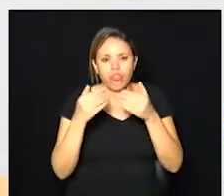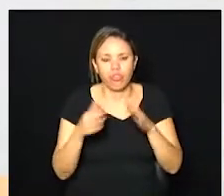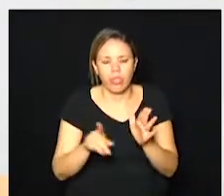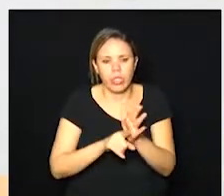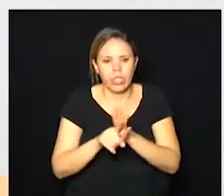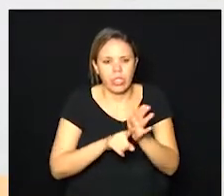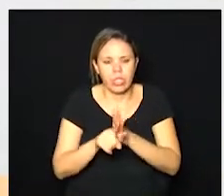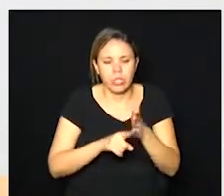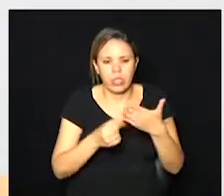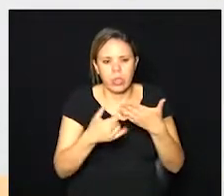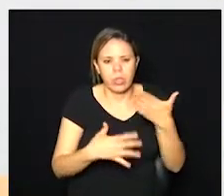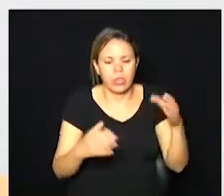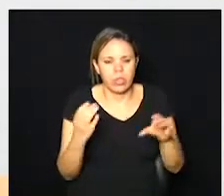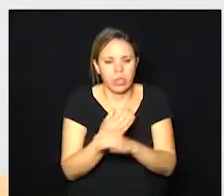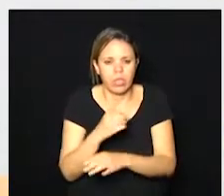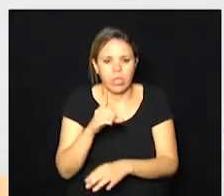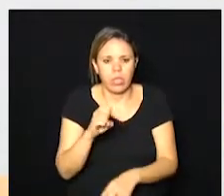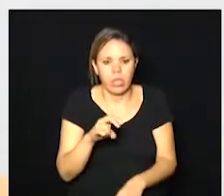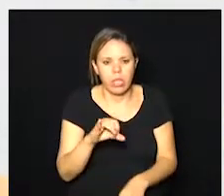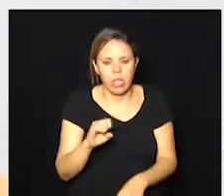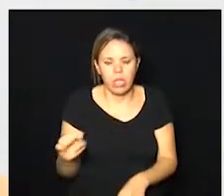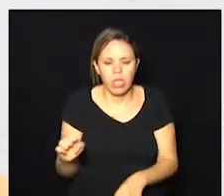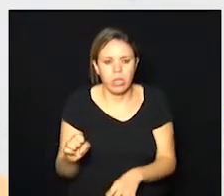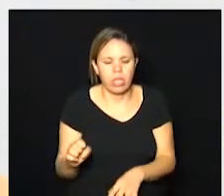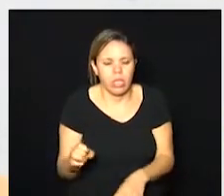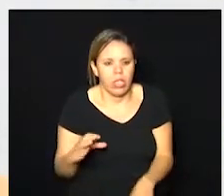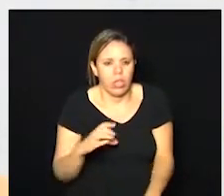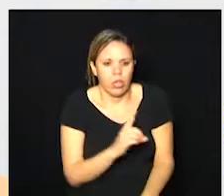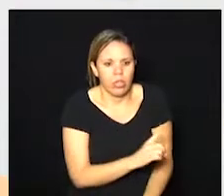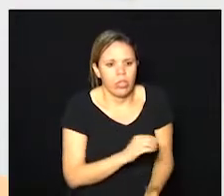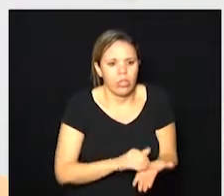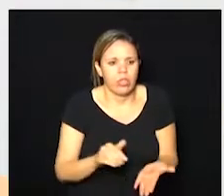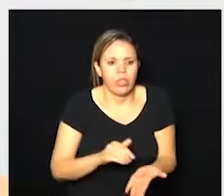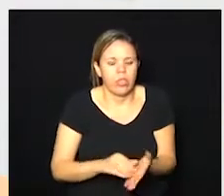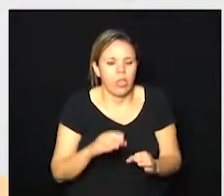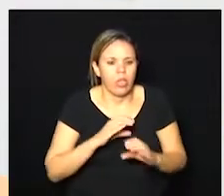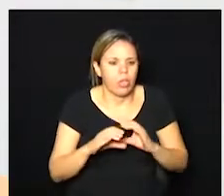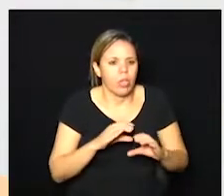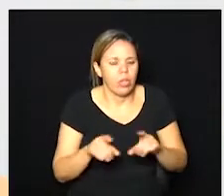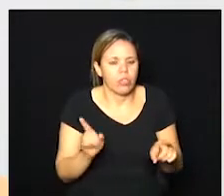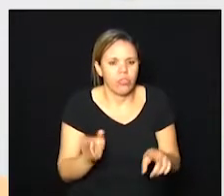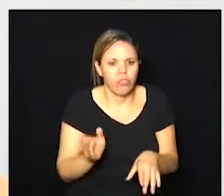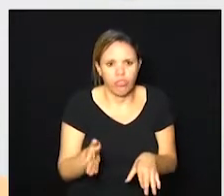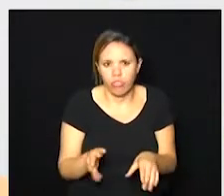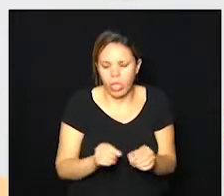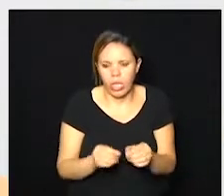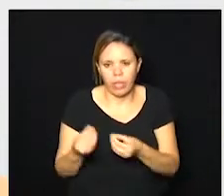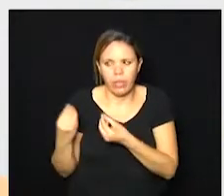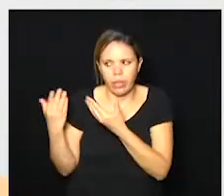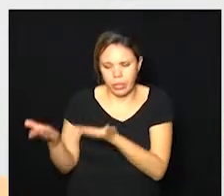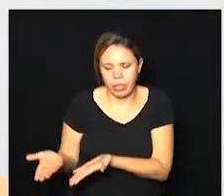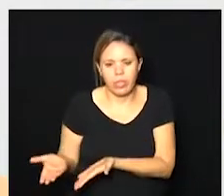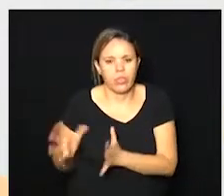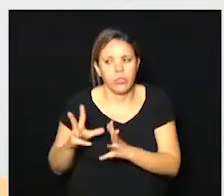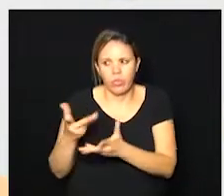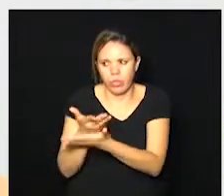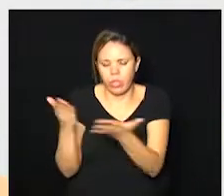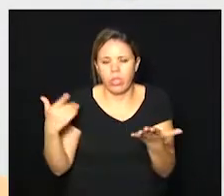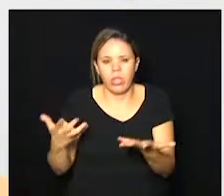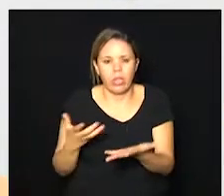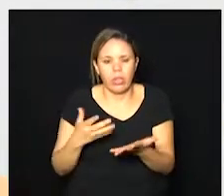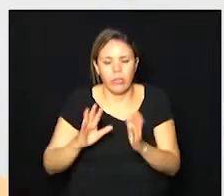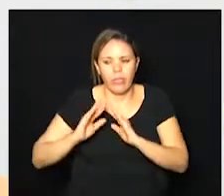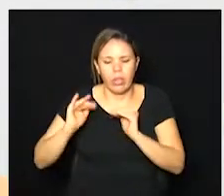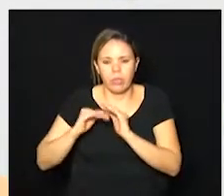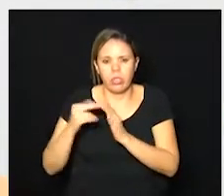pesquisa na íntegra Denise Assis coordenadora de imprensa da Secretaria de Comunicação já está providenciando isso já vai encaminhar para todos vocês são vários